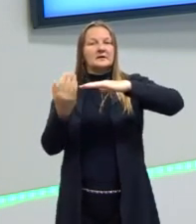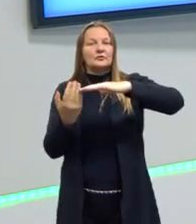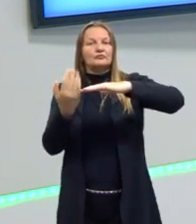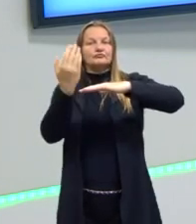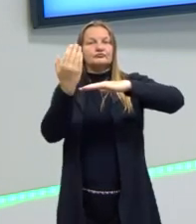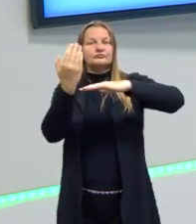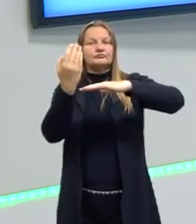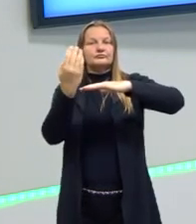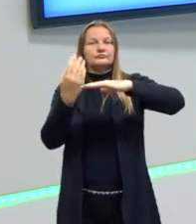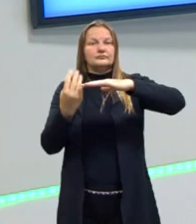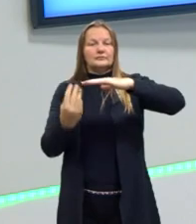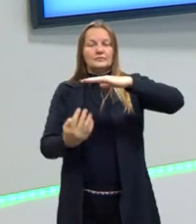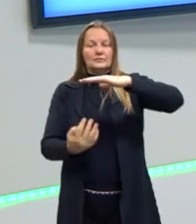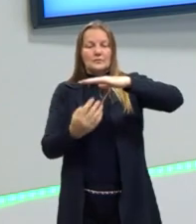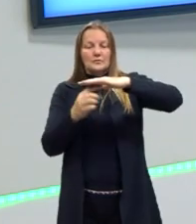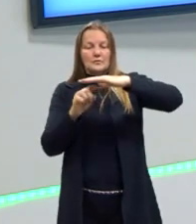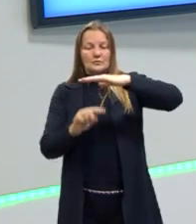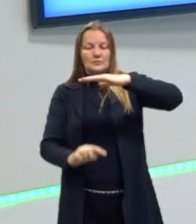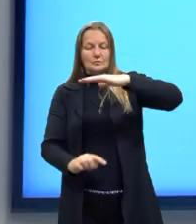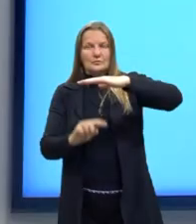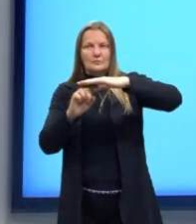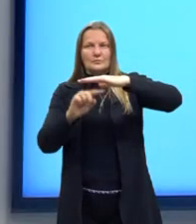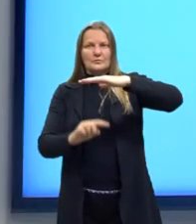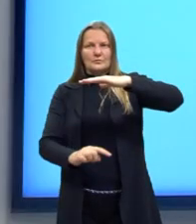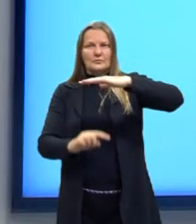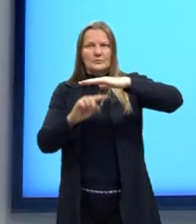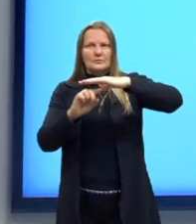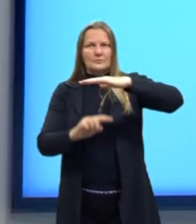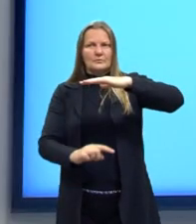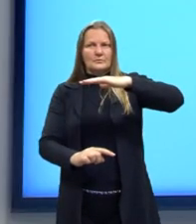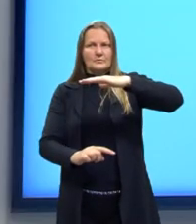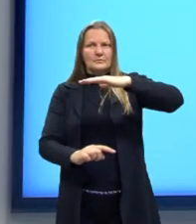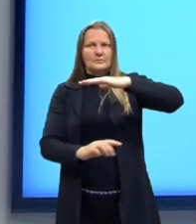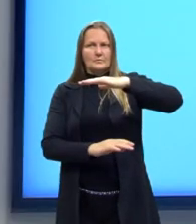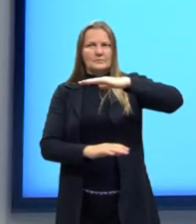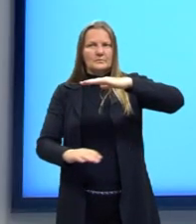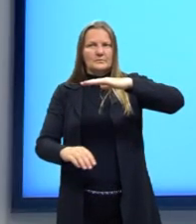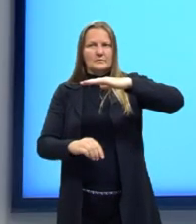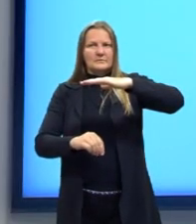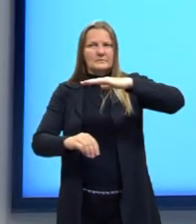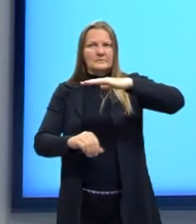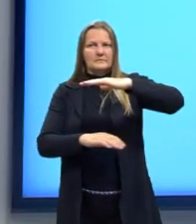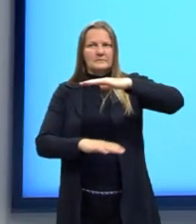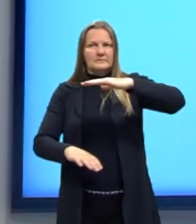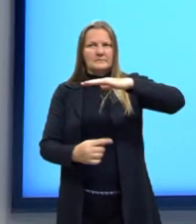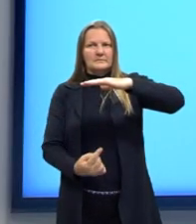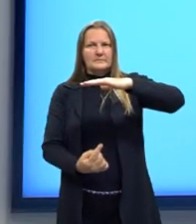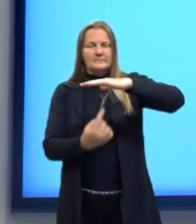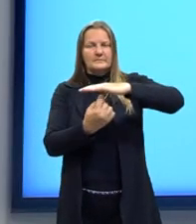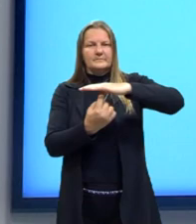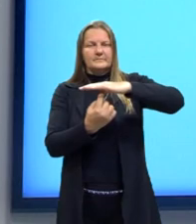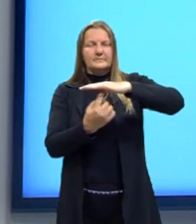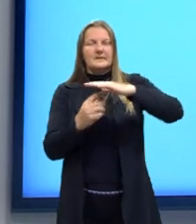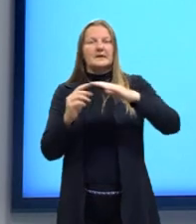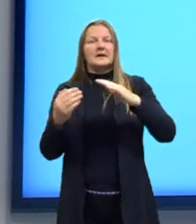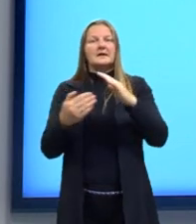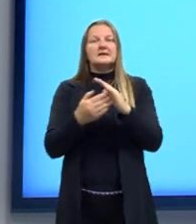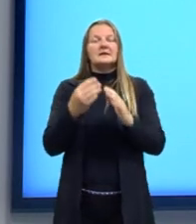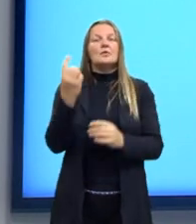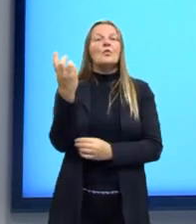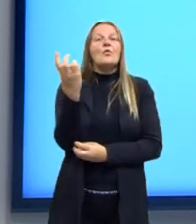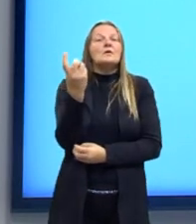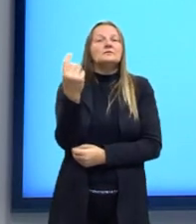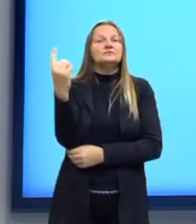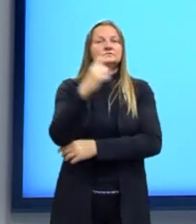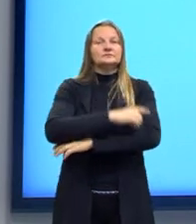até os 30 centímetros, né? Então nós vamos utilizar a nossa fórmula, o H é igual a 5